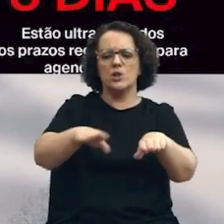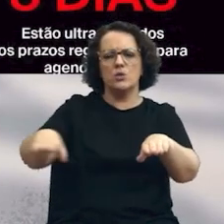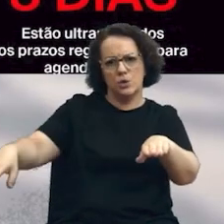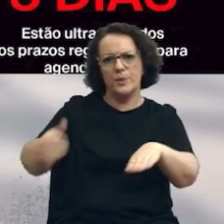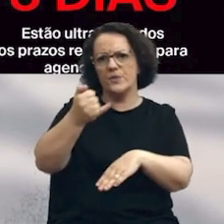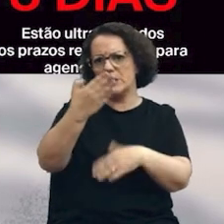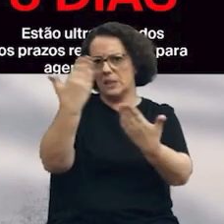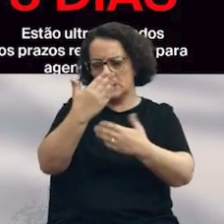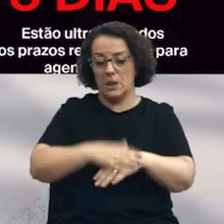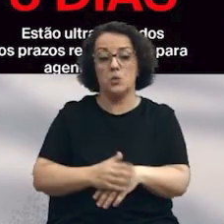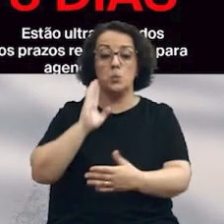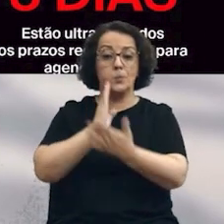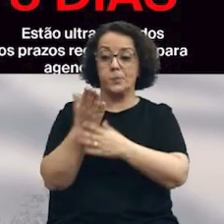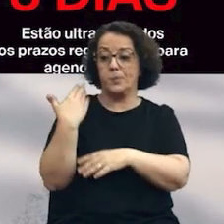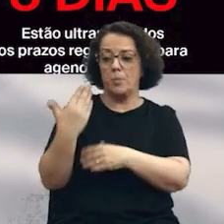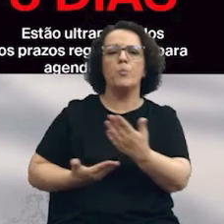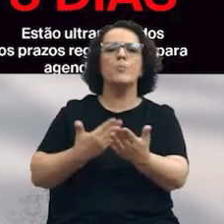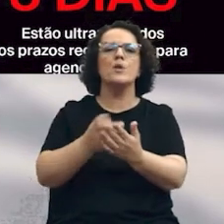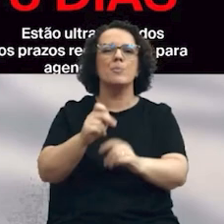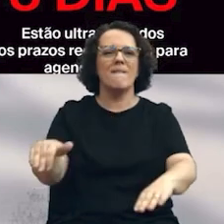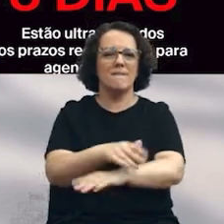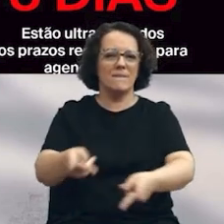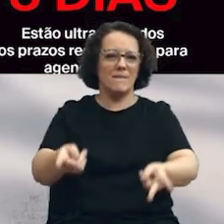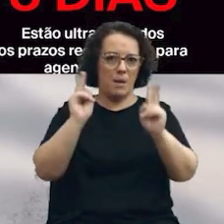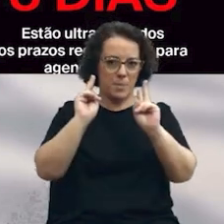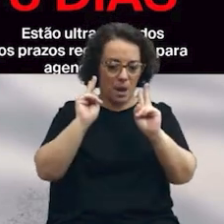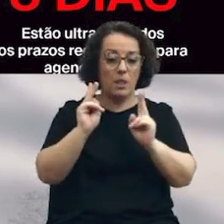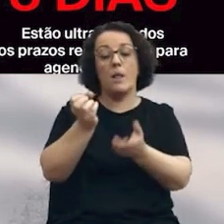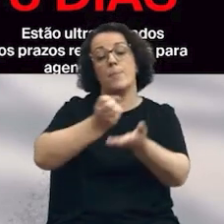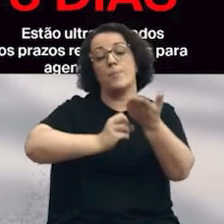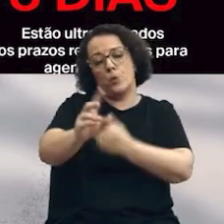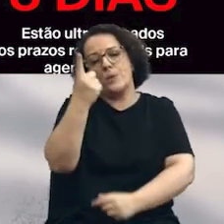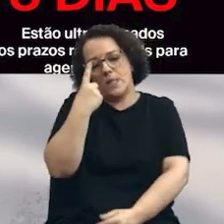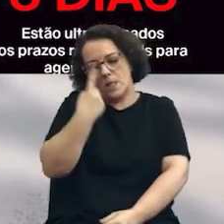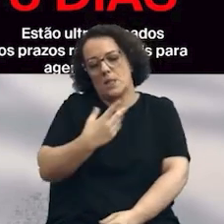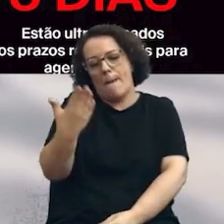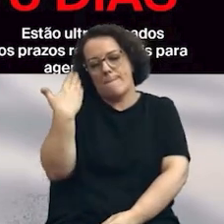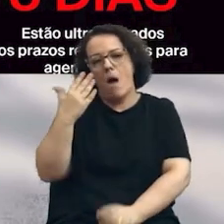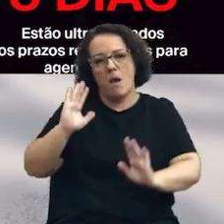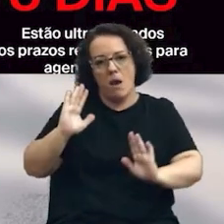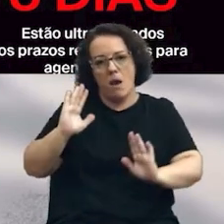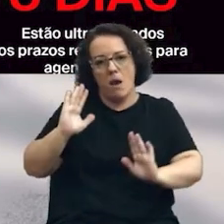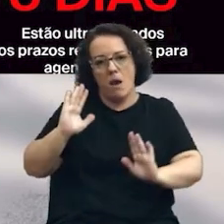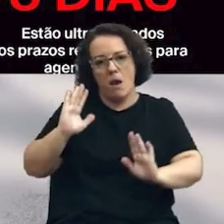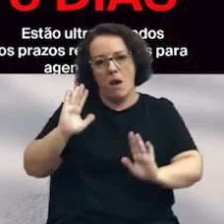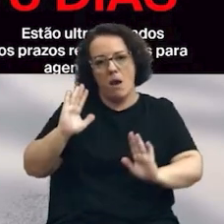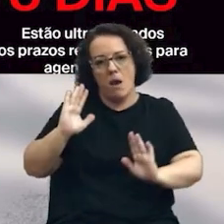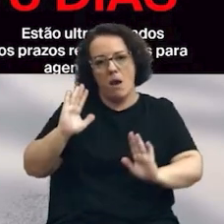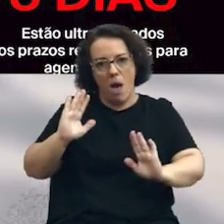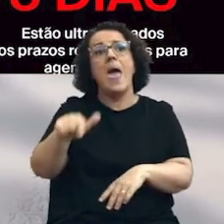Mais recentemente, proposta de vias da liberdade, enviámos só na semana passada. Isto, evidentemente, é a ponta do aniversário.